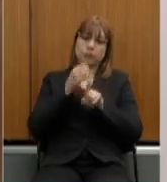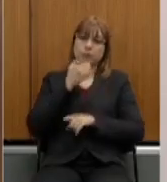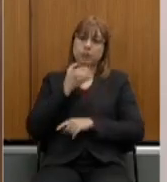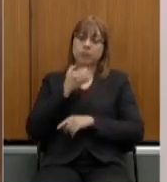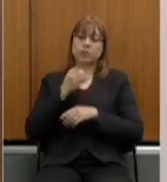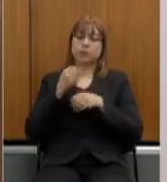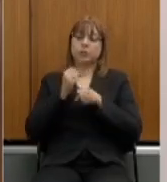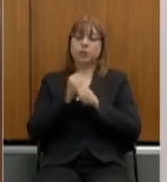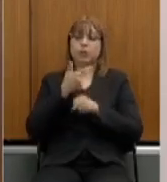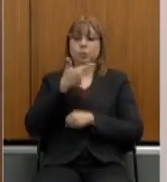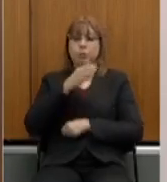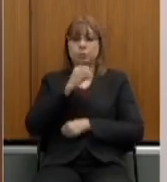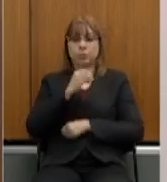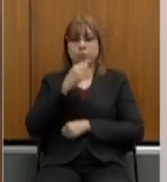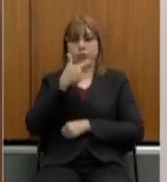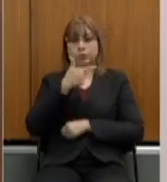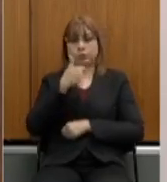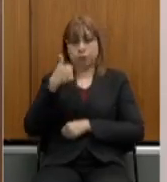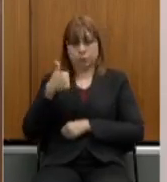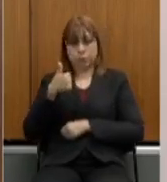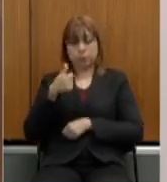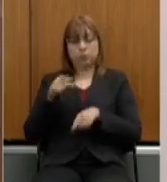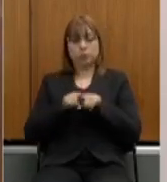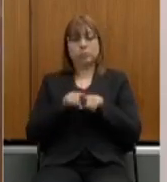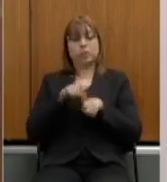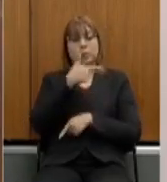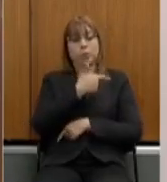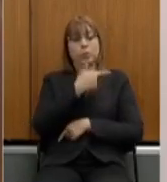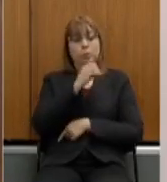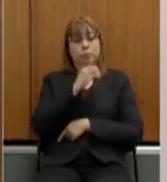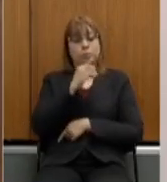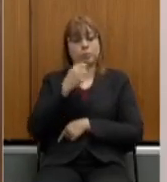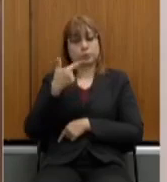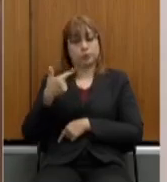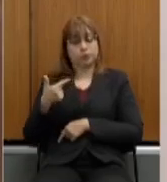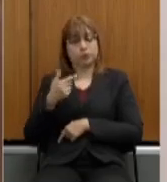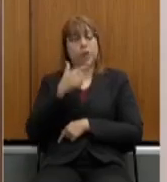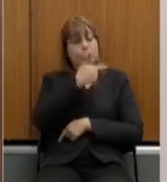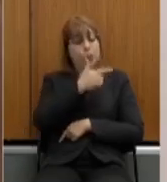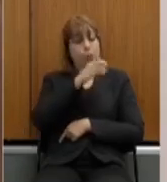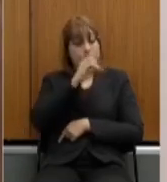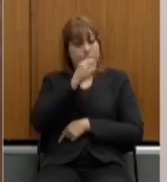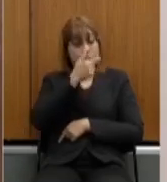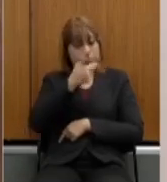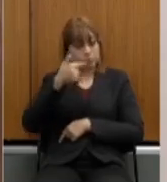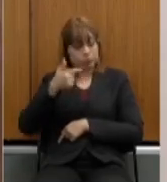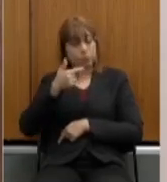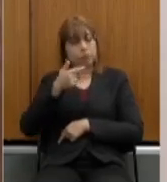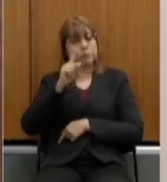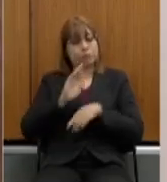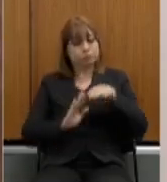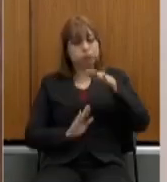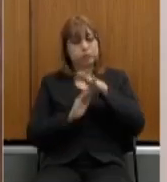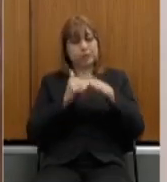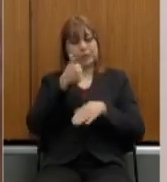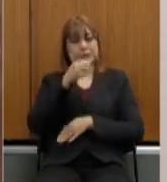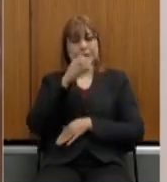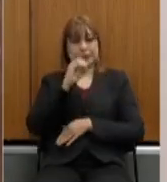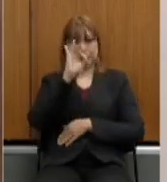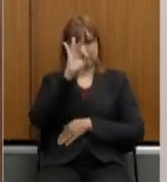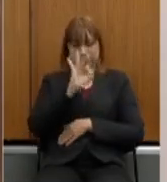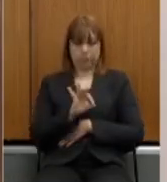2022 abono permanência para um teto de 10% apenas daqueles